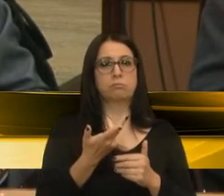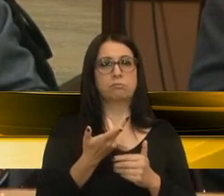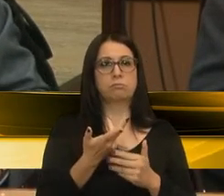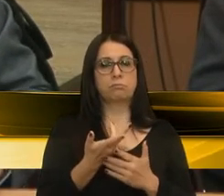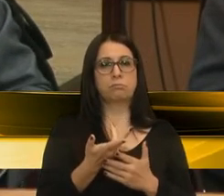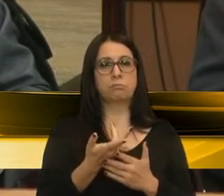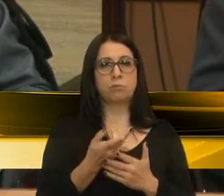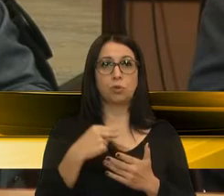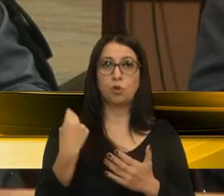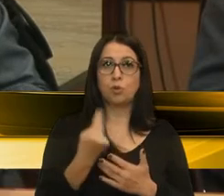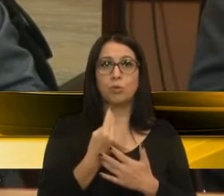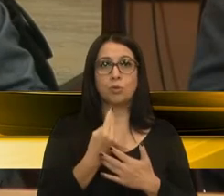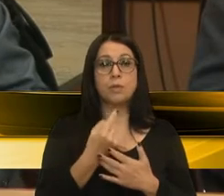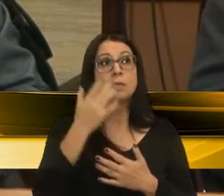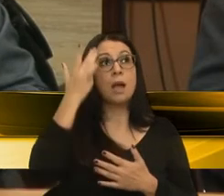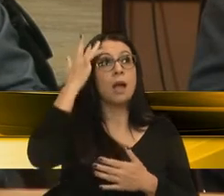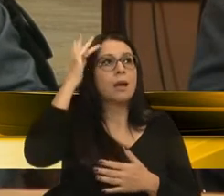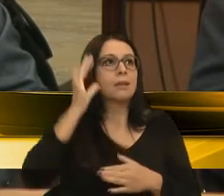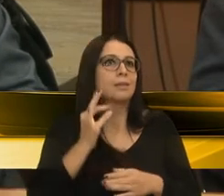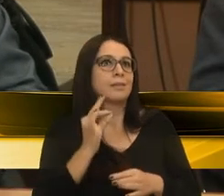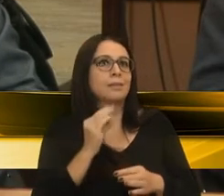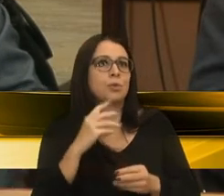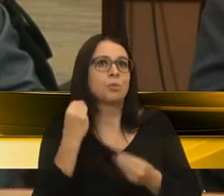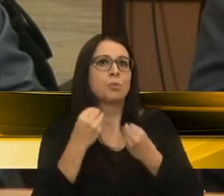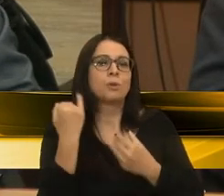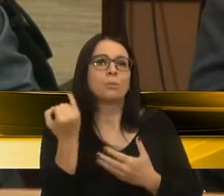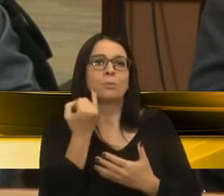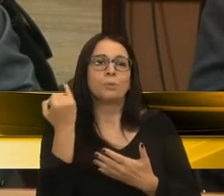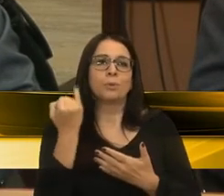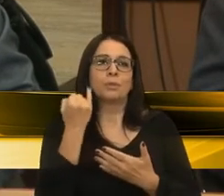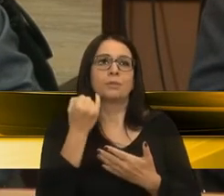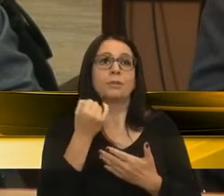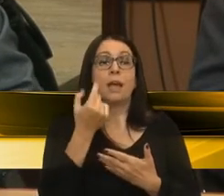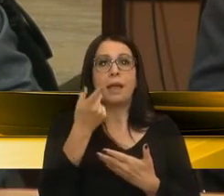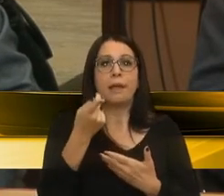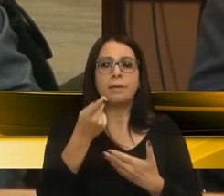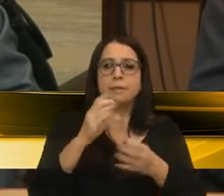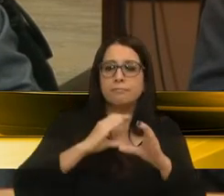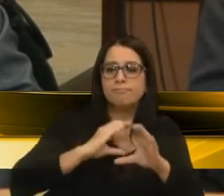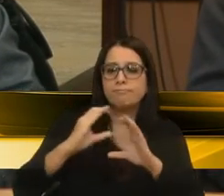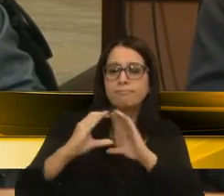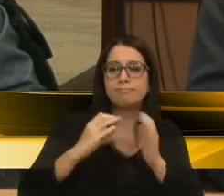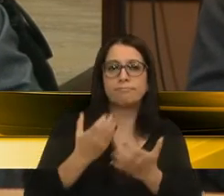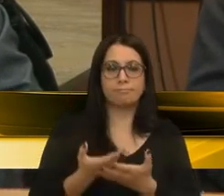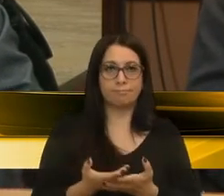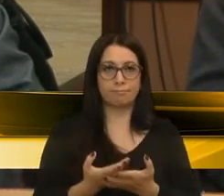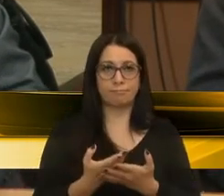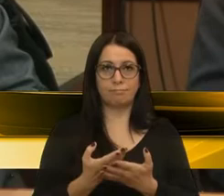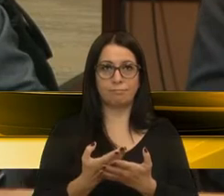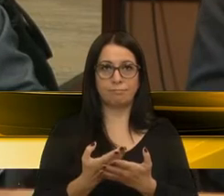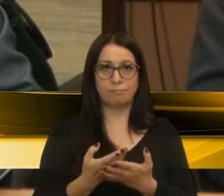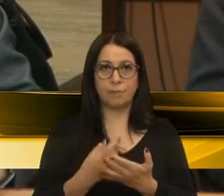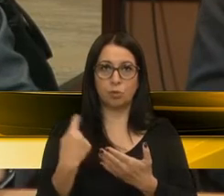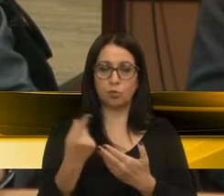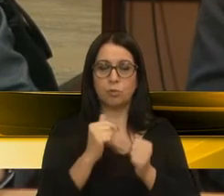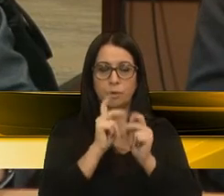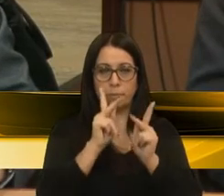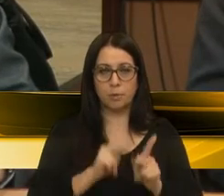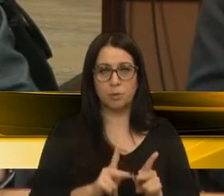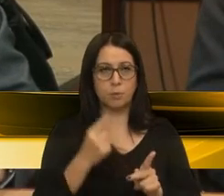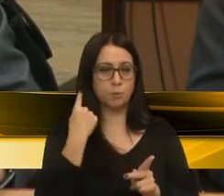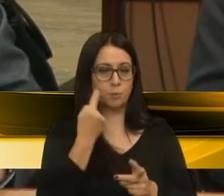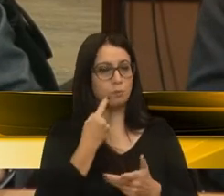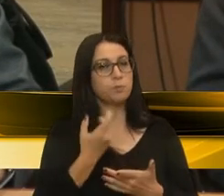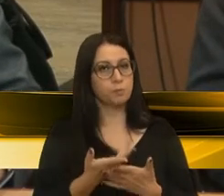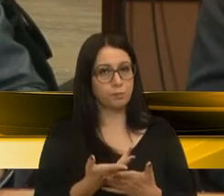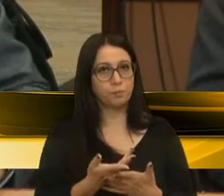nós compreendermos o quanto é importante essa comunicação para com as pessoas surdas.